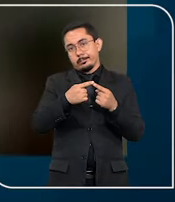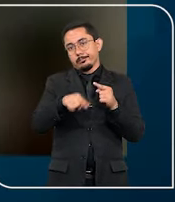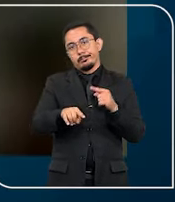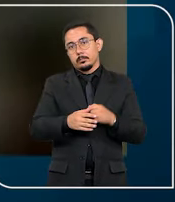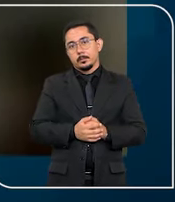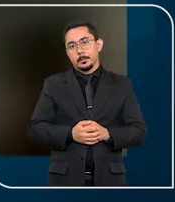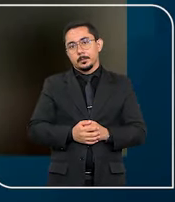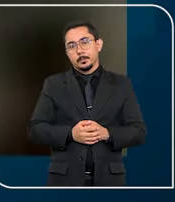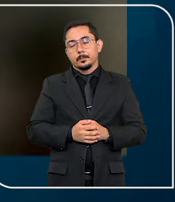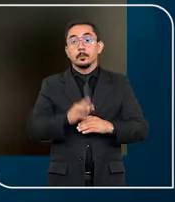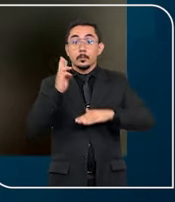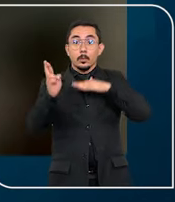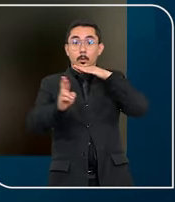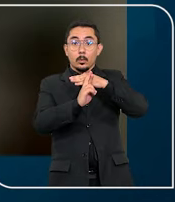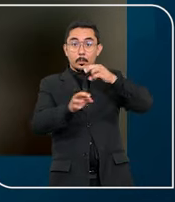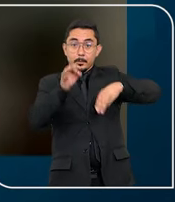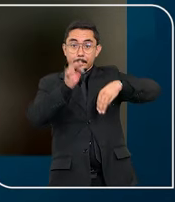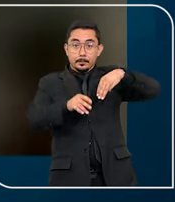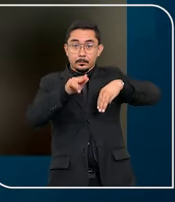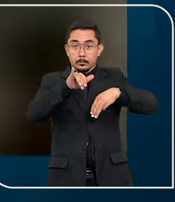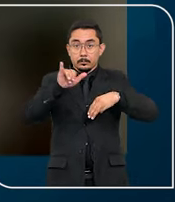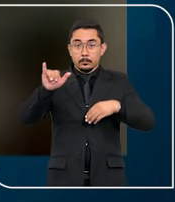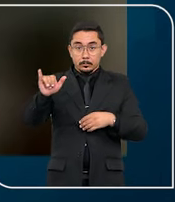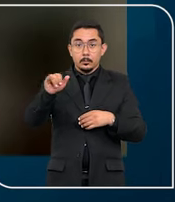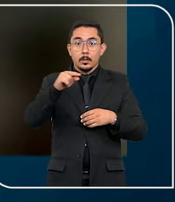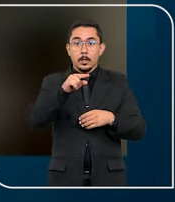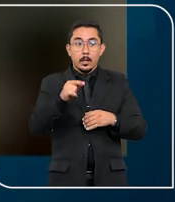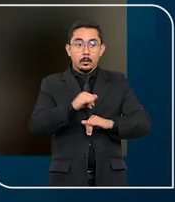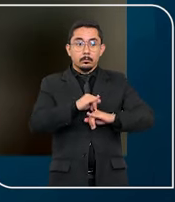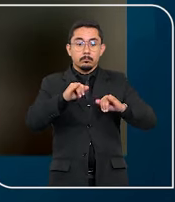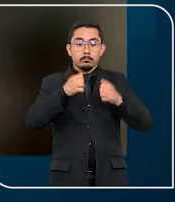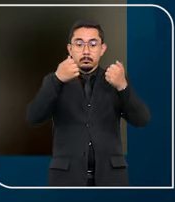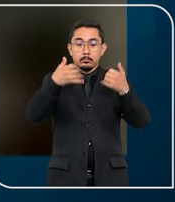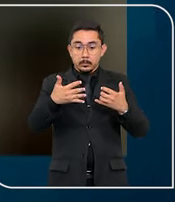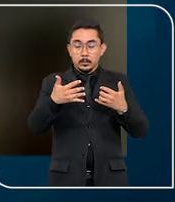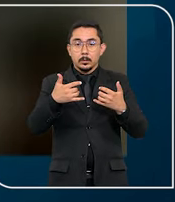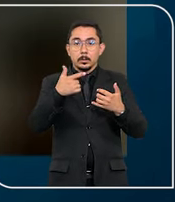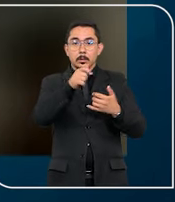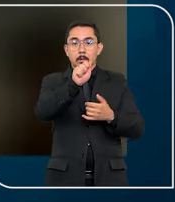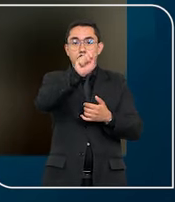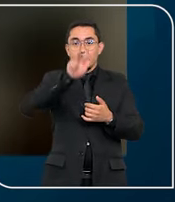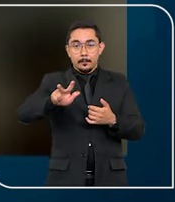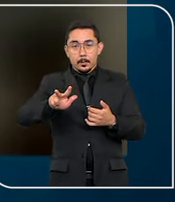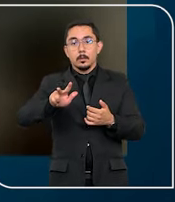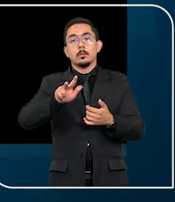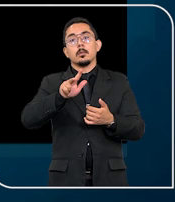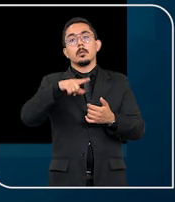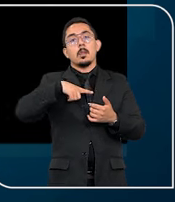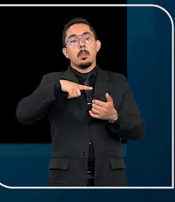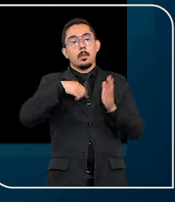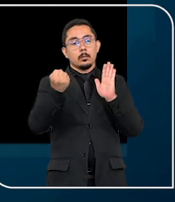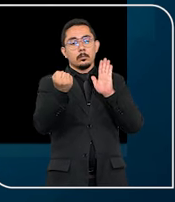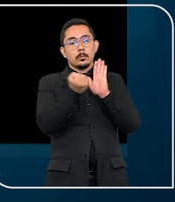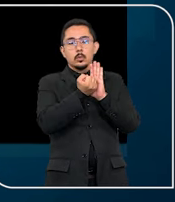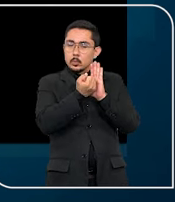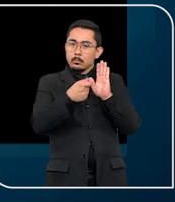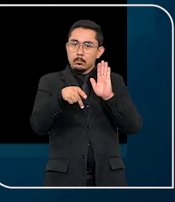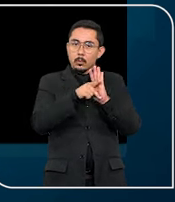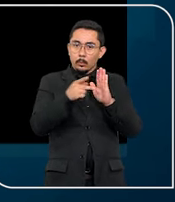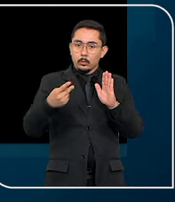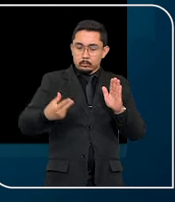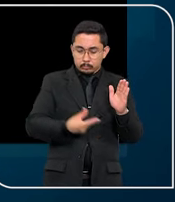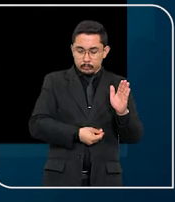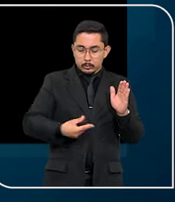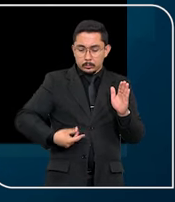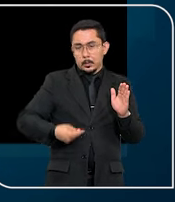A relatora do caso, na terceira turma, ministra Nancy Andrigui, ressaltou que a Agência Nacional de Vigilância Sanitária registra as bombas de insulina